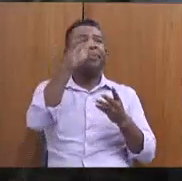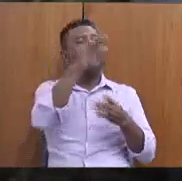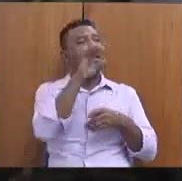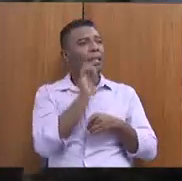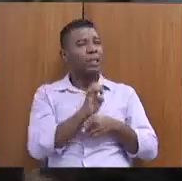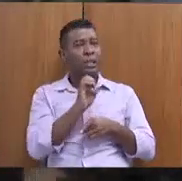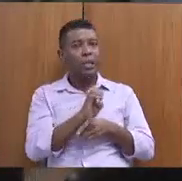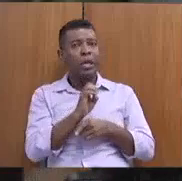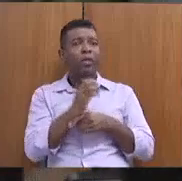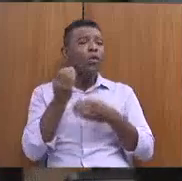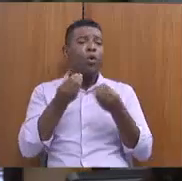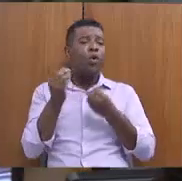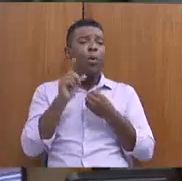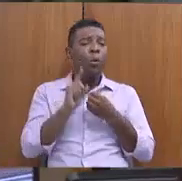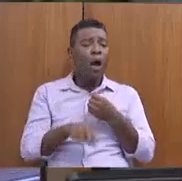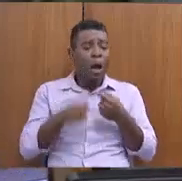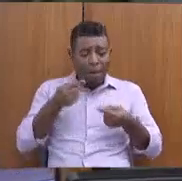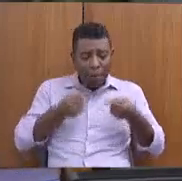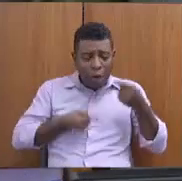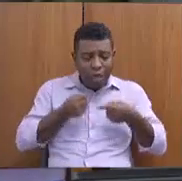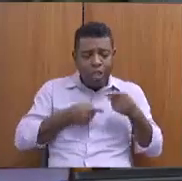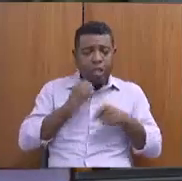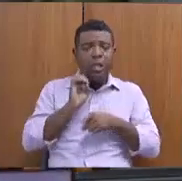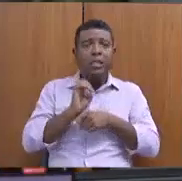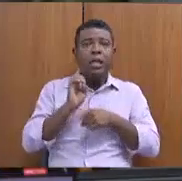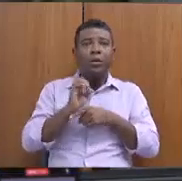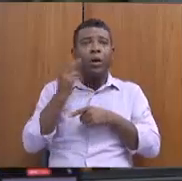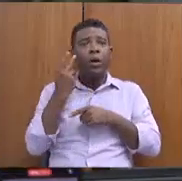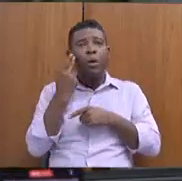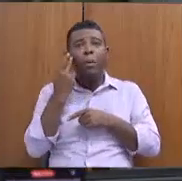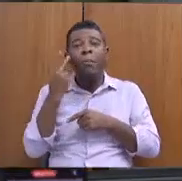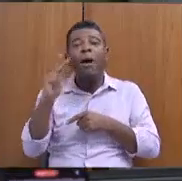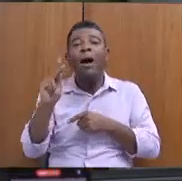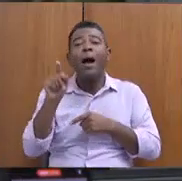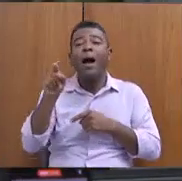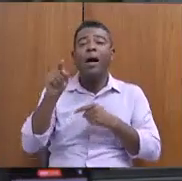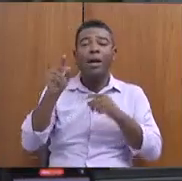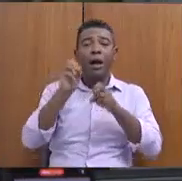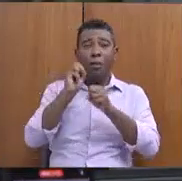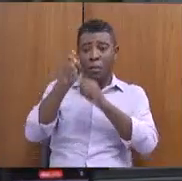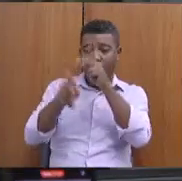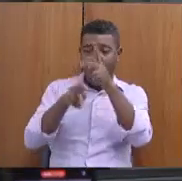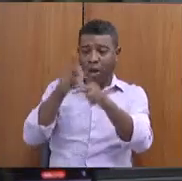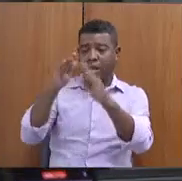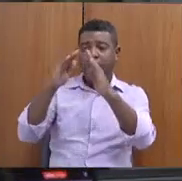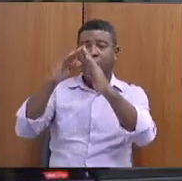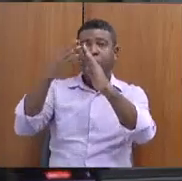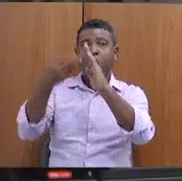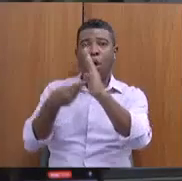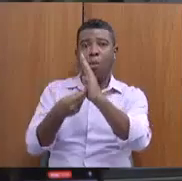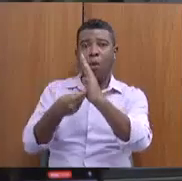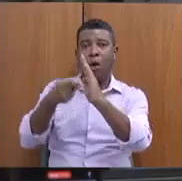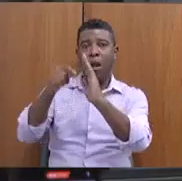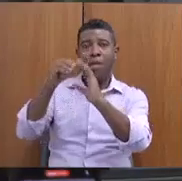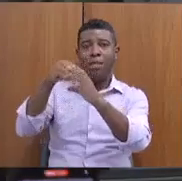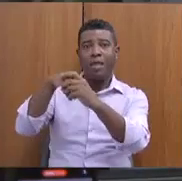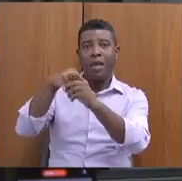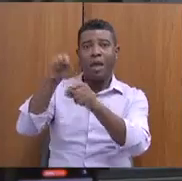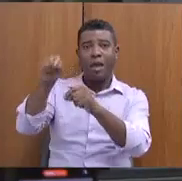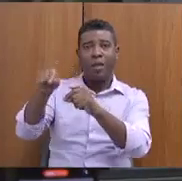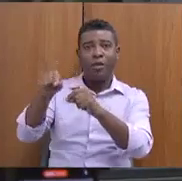estadual de segurança alimentar e nutricional para a população quilombola, com as ações e projetos que estão sendo executados no âmbito da